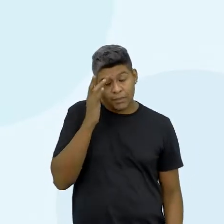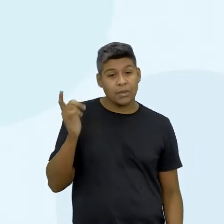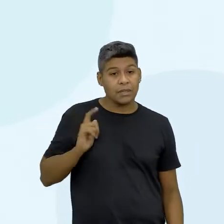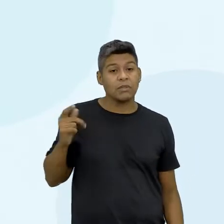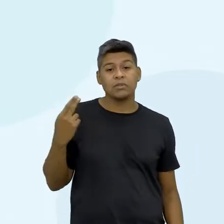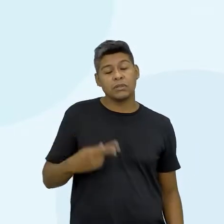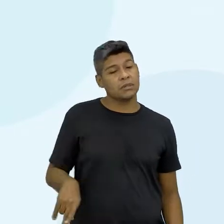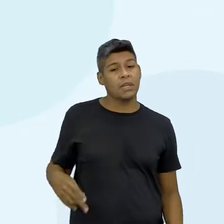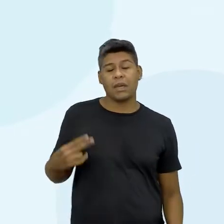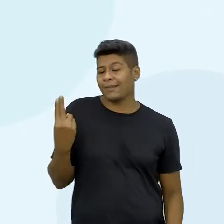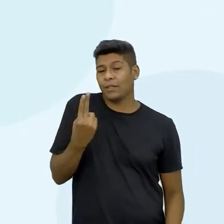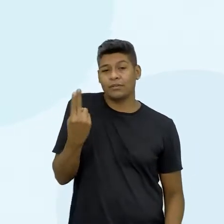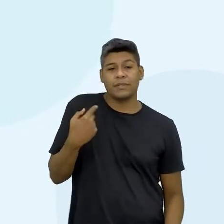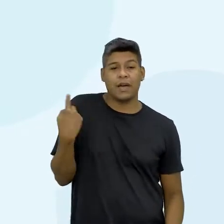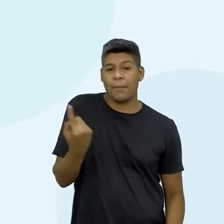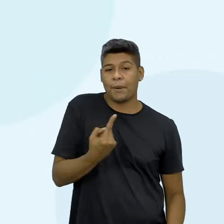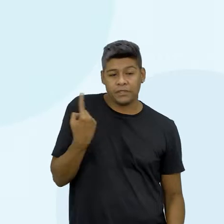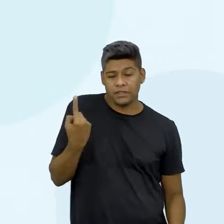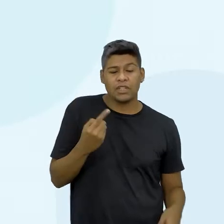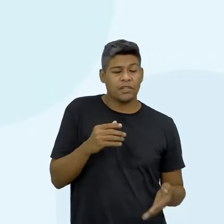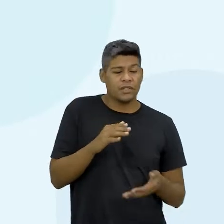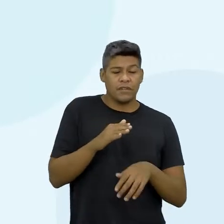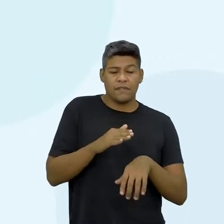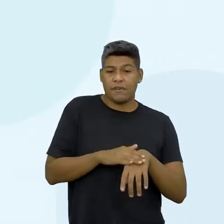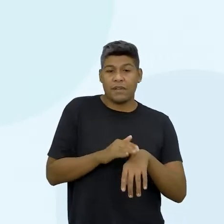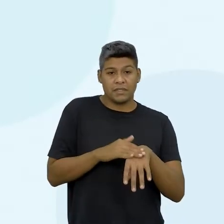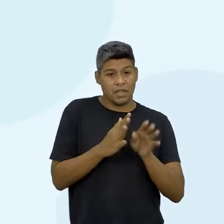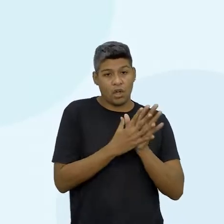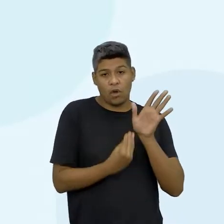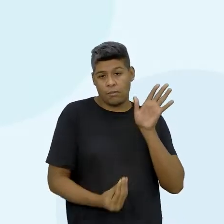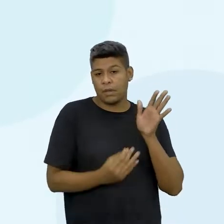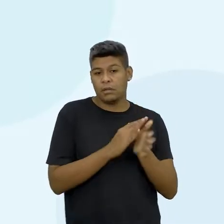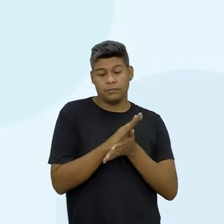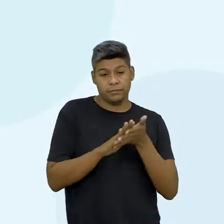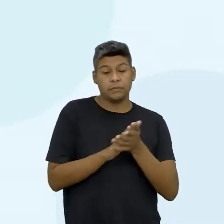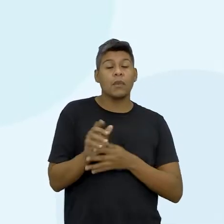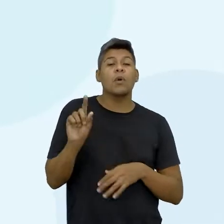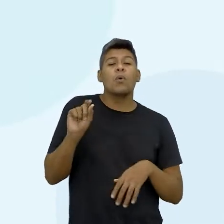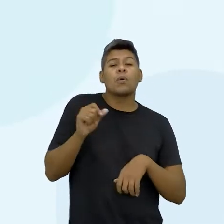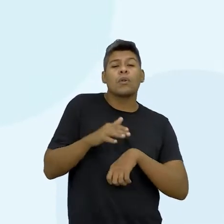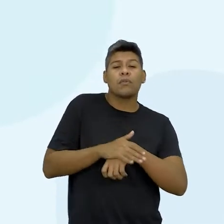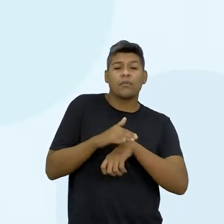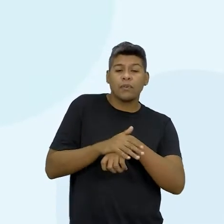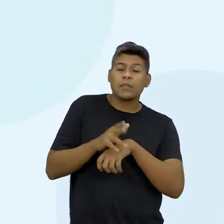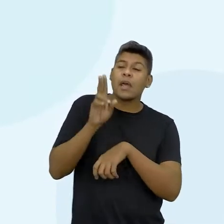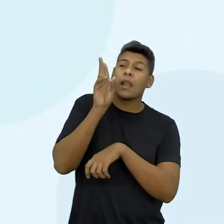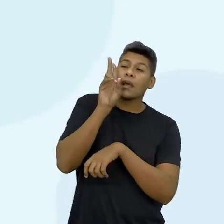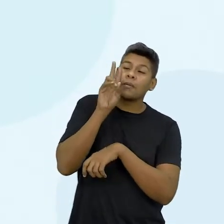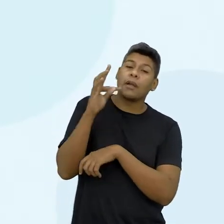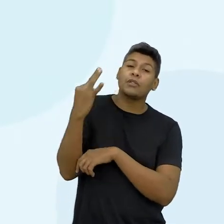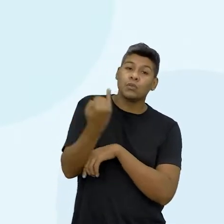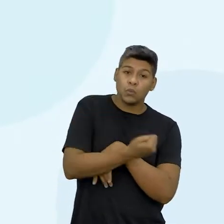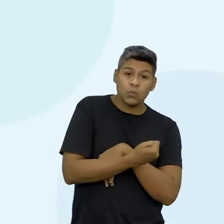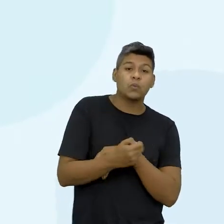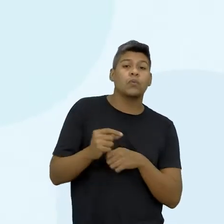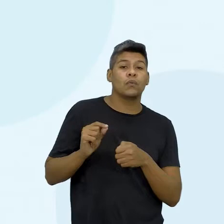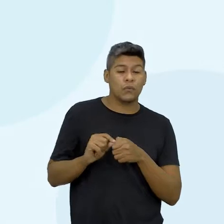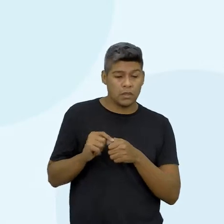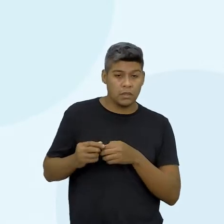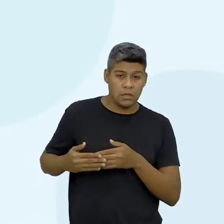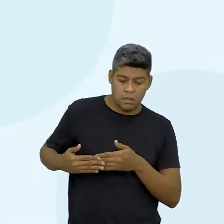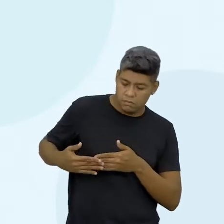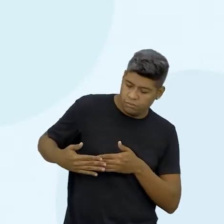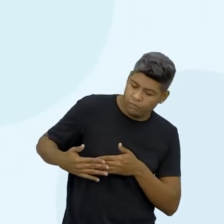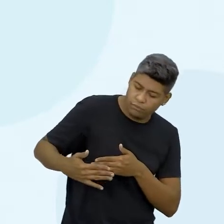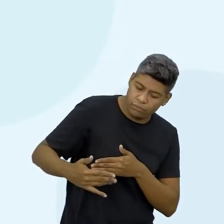então não dá para mim fazer e vocês copiarem, né. Então, o que eu fiz? Eu vou retomar tudo que a gente já fez para vocês poderem, a partir daí,